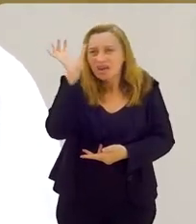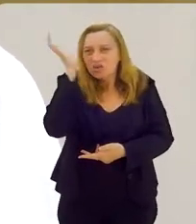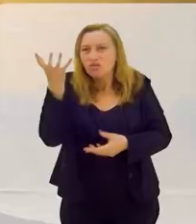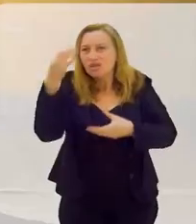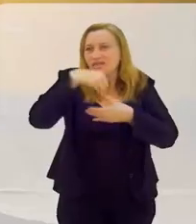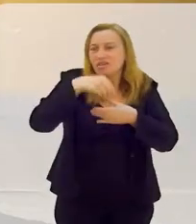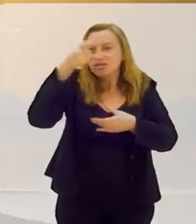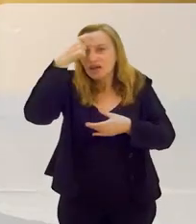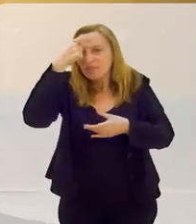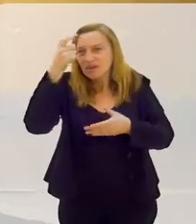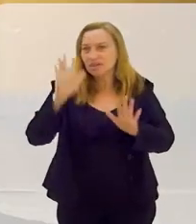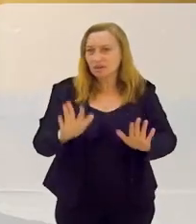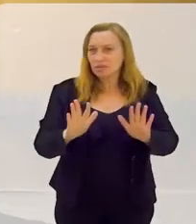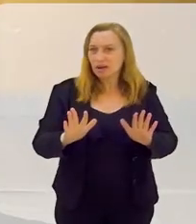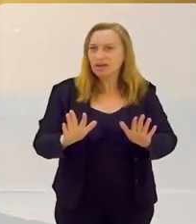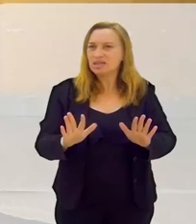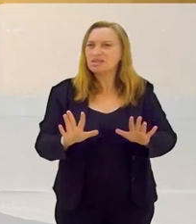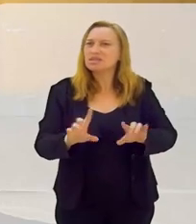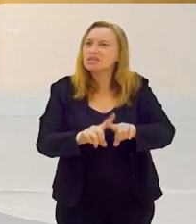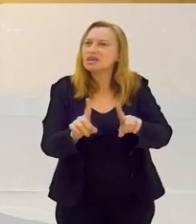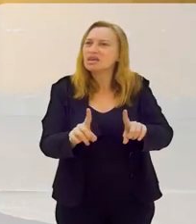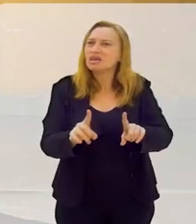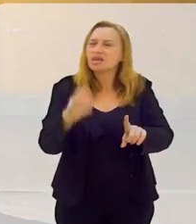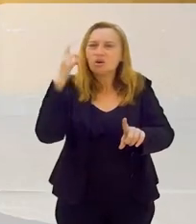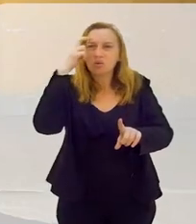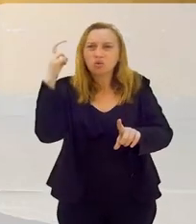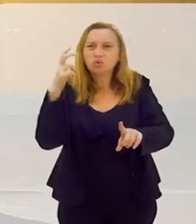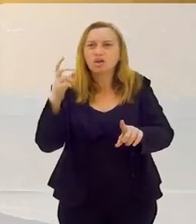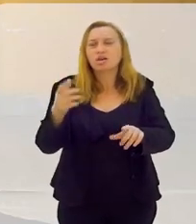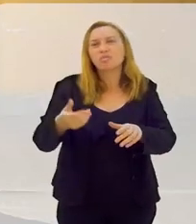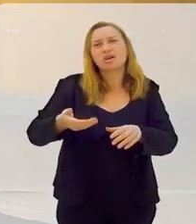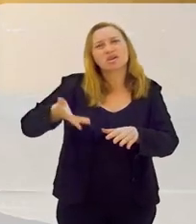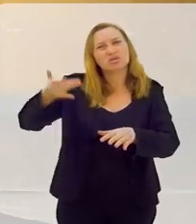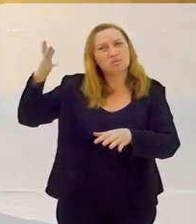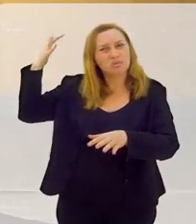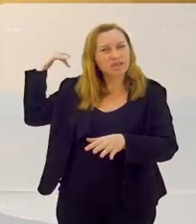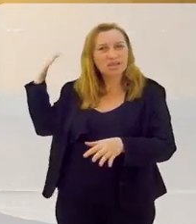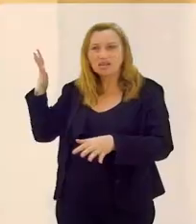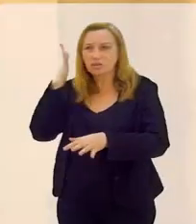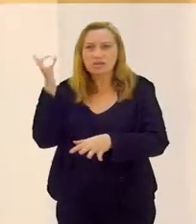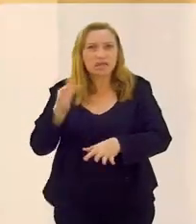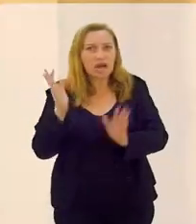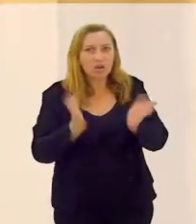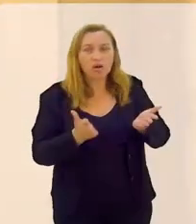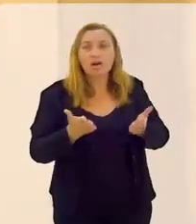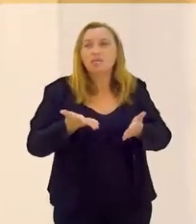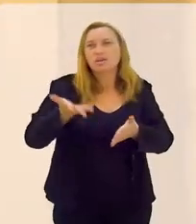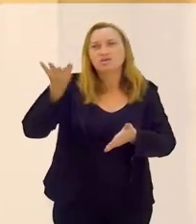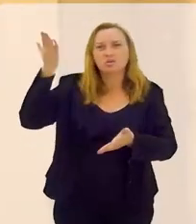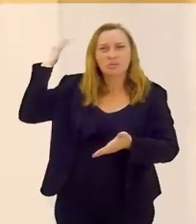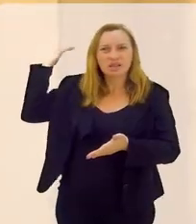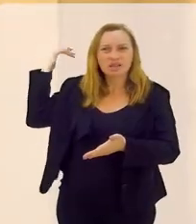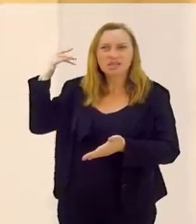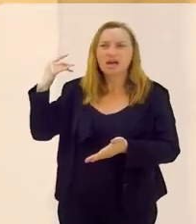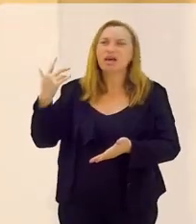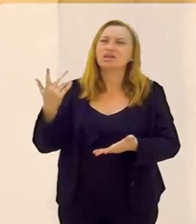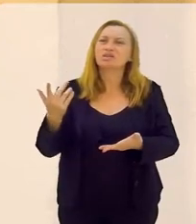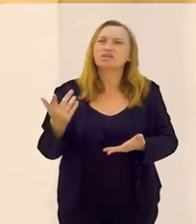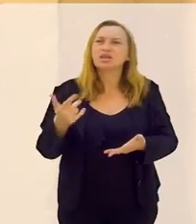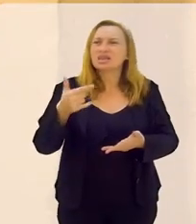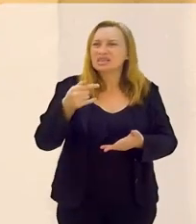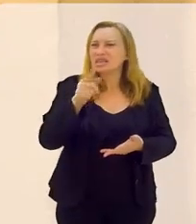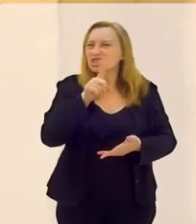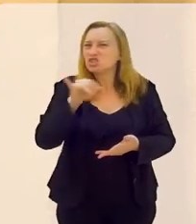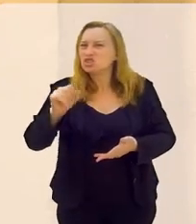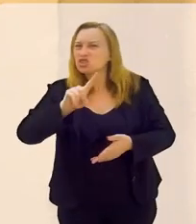sua mente. Mas aí não teria um pouco a cultura? Porque antigamente, não sei agora, mas antigamente o Iaú,